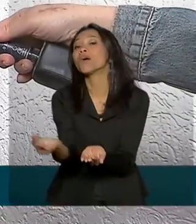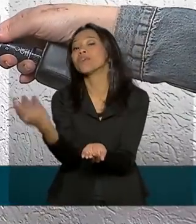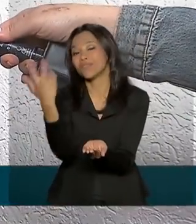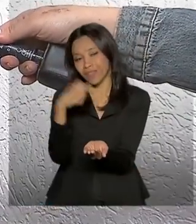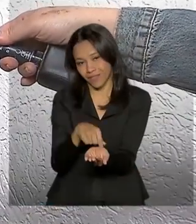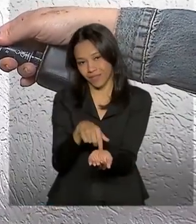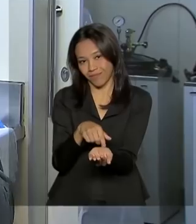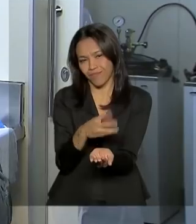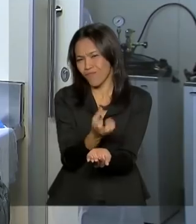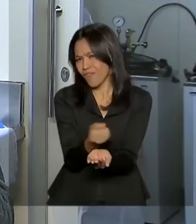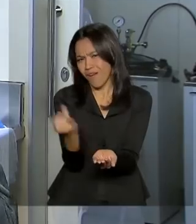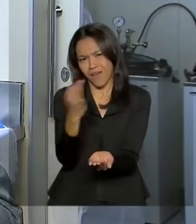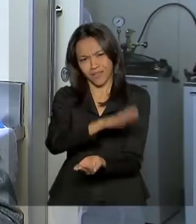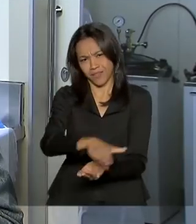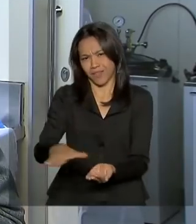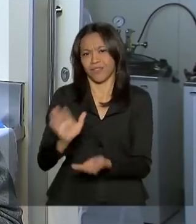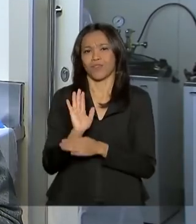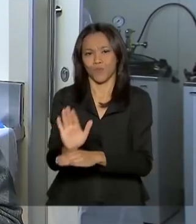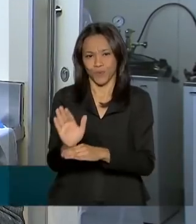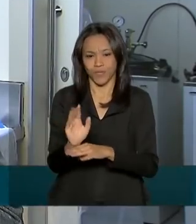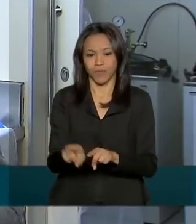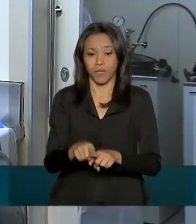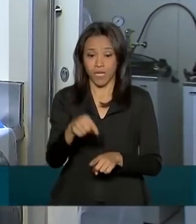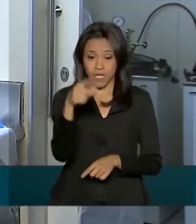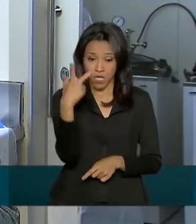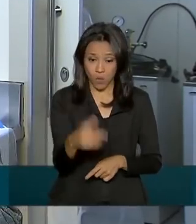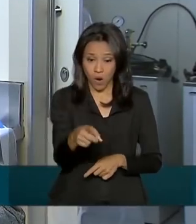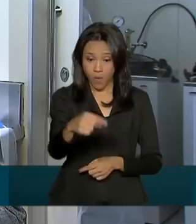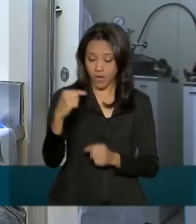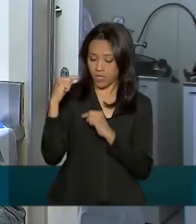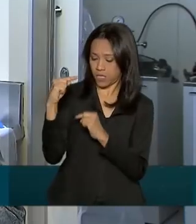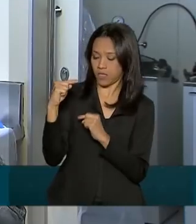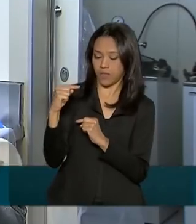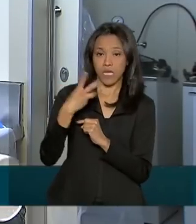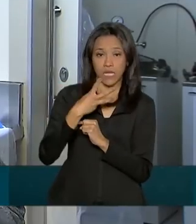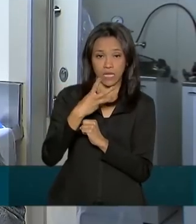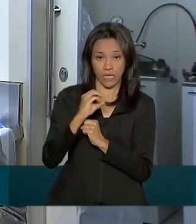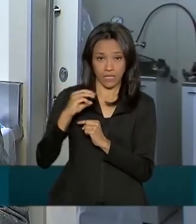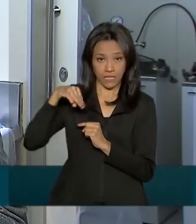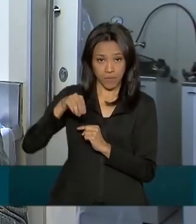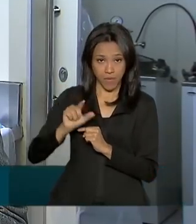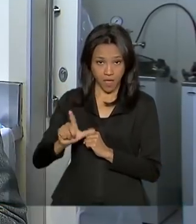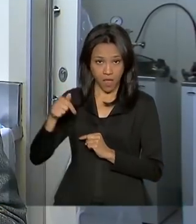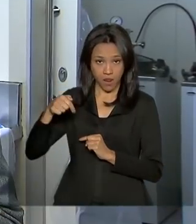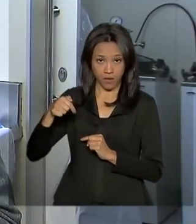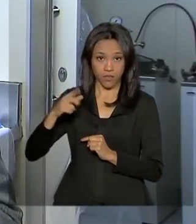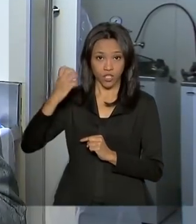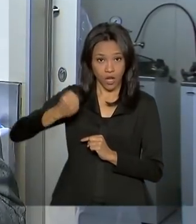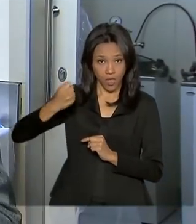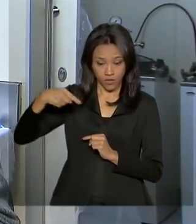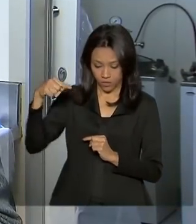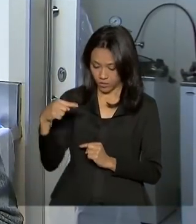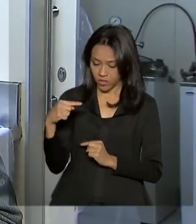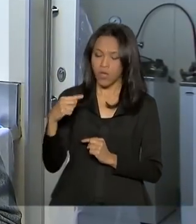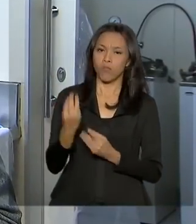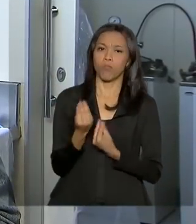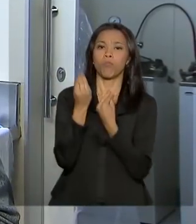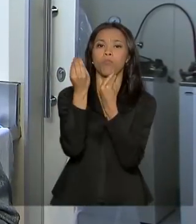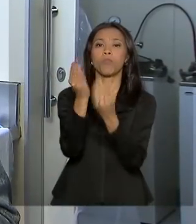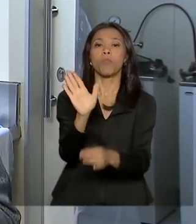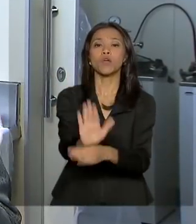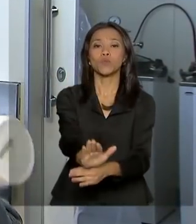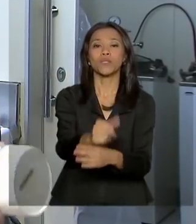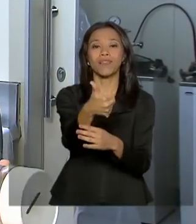ajuda, e são muitas. Cada vidro como esse, de 300 ml de leite humano, pode ajudar até 10 recém